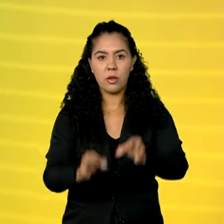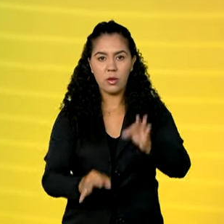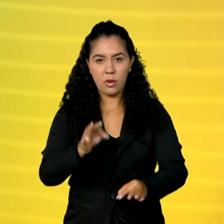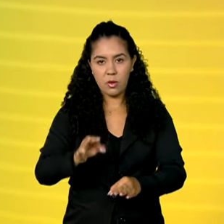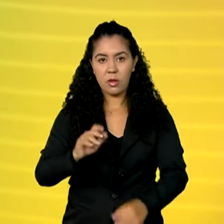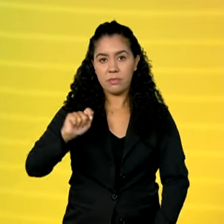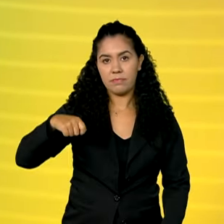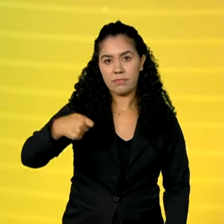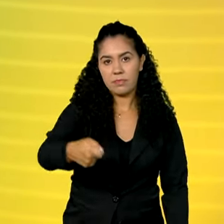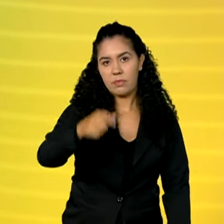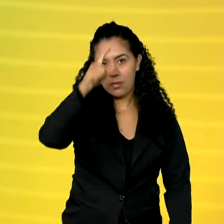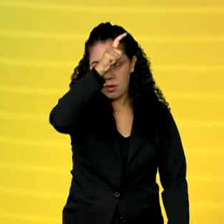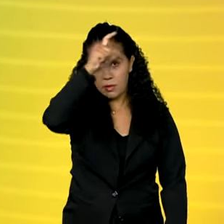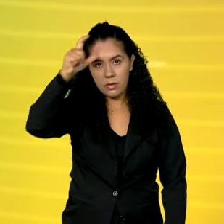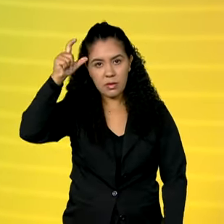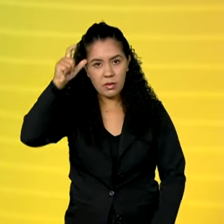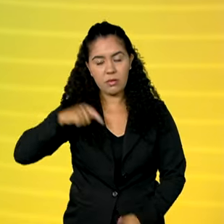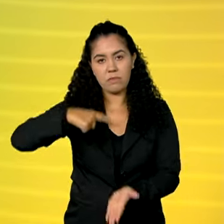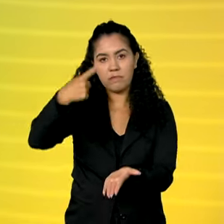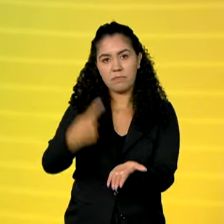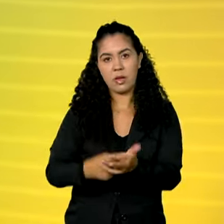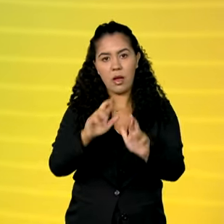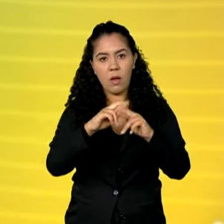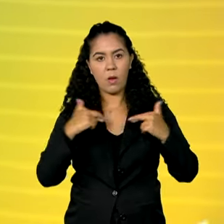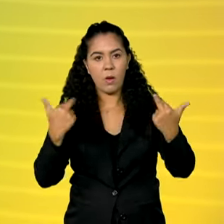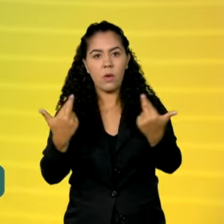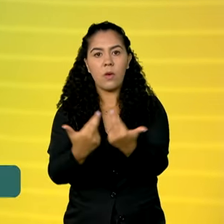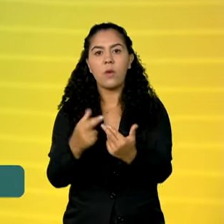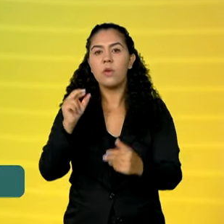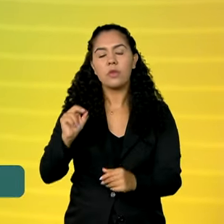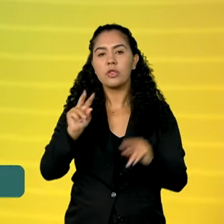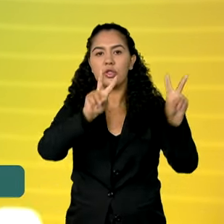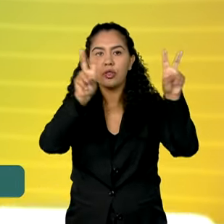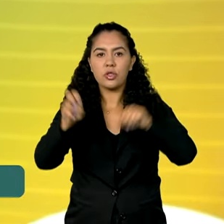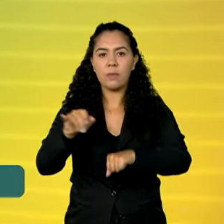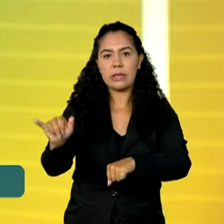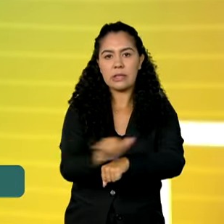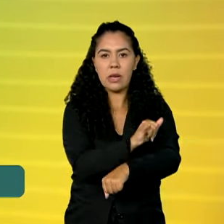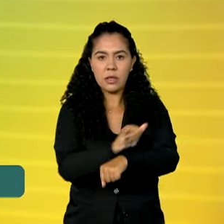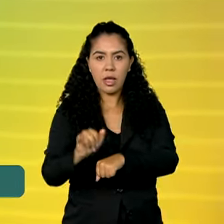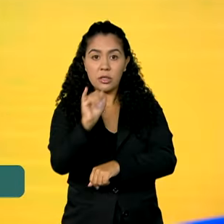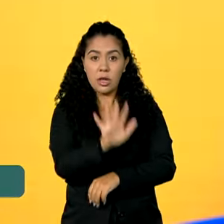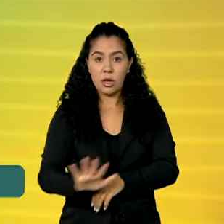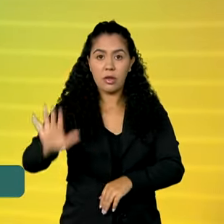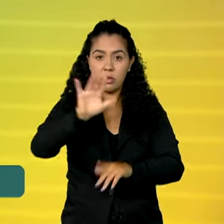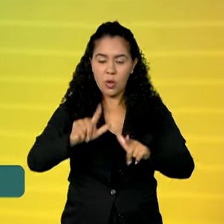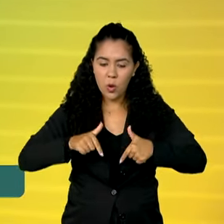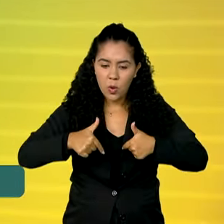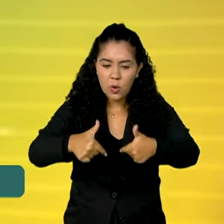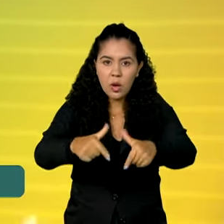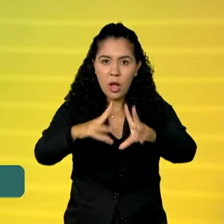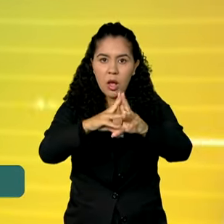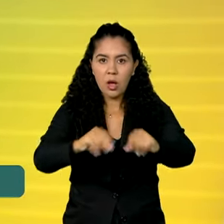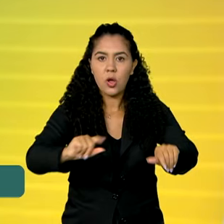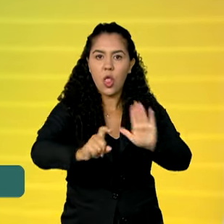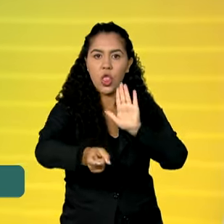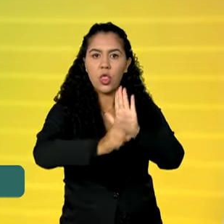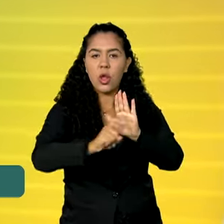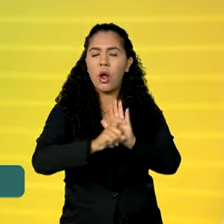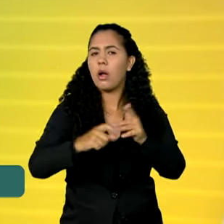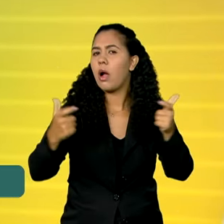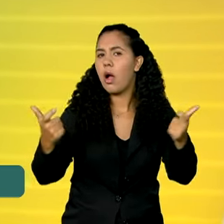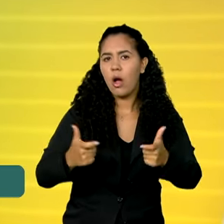Lewandowski, se reuniu com o idealizador da Estratégia Nacional de Luta contra a Droga de Portugal e